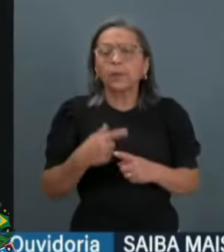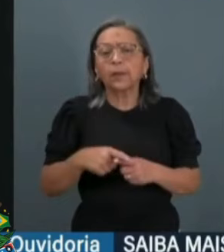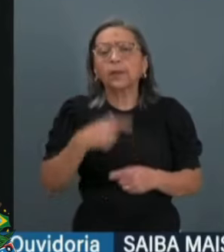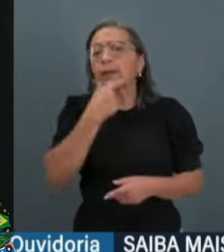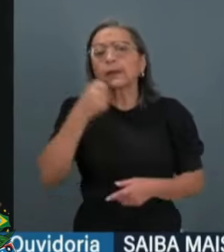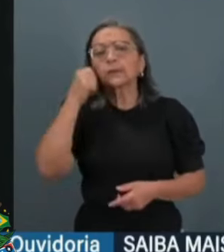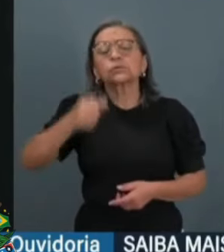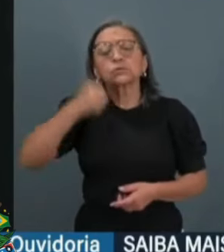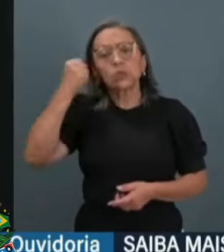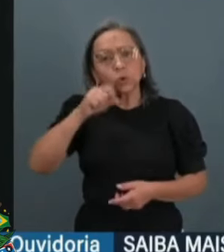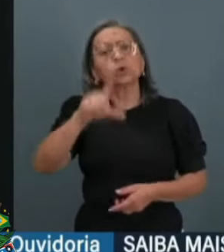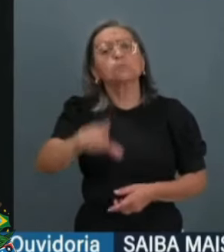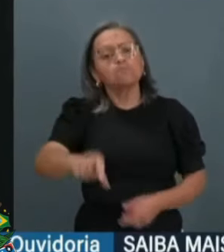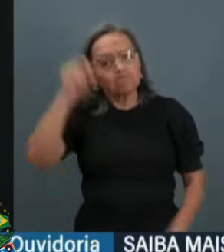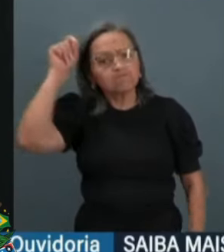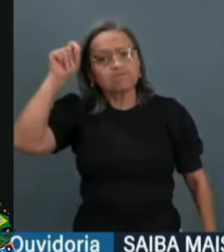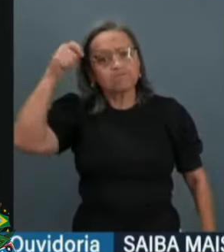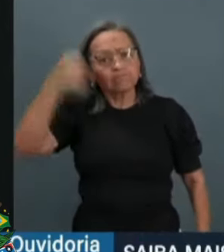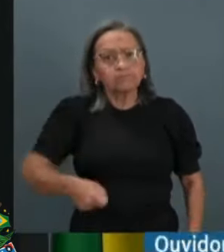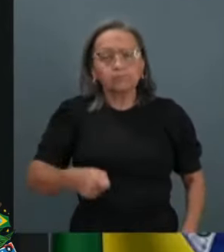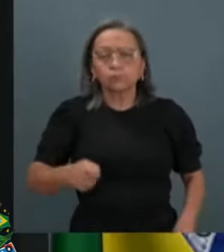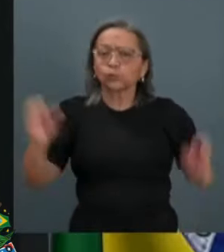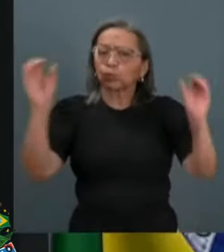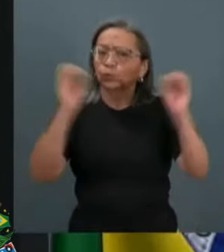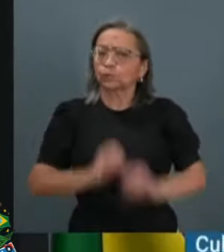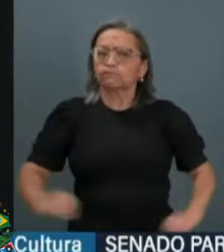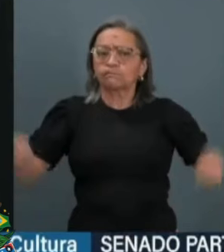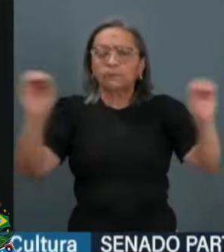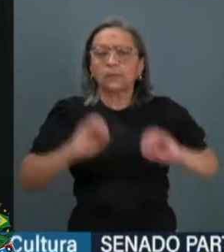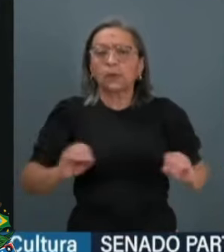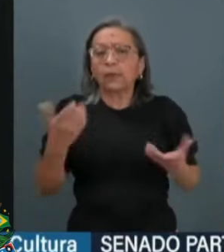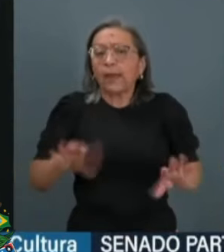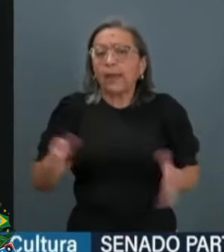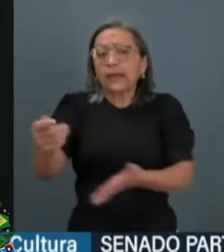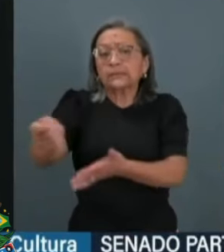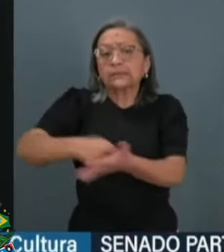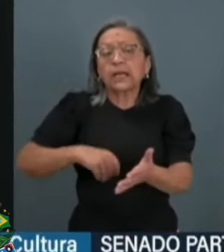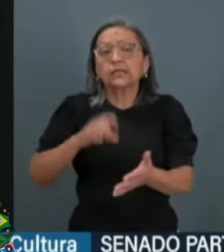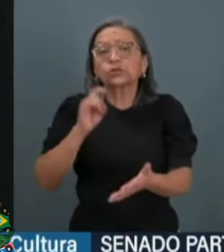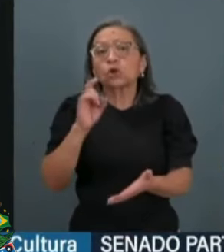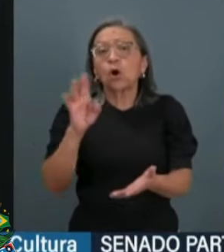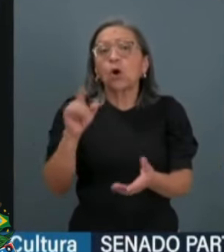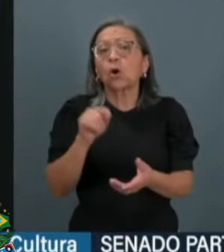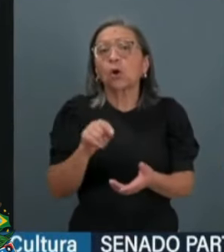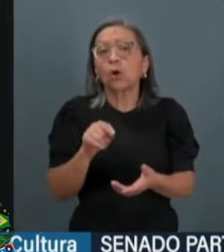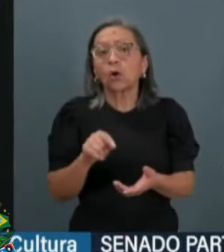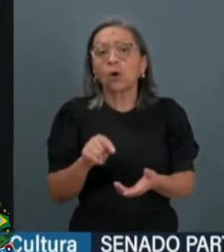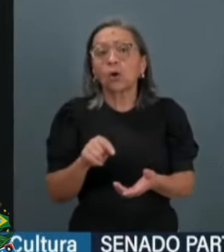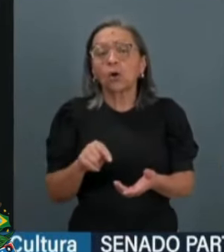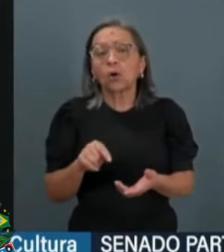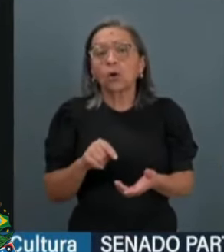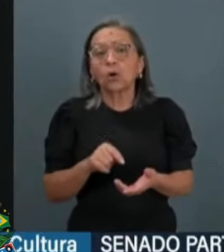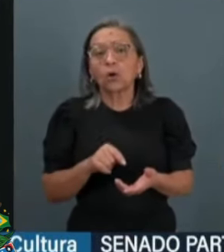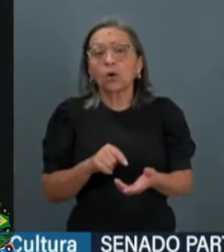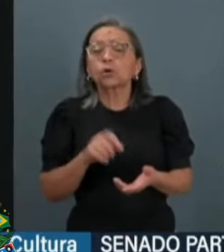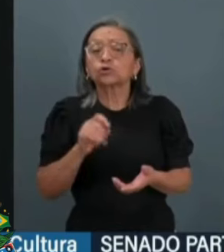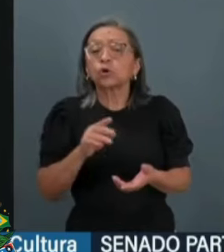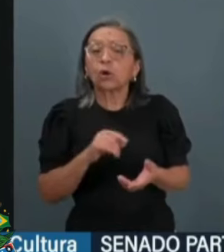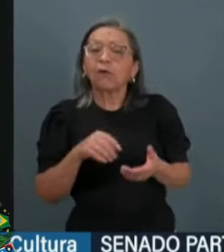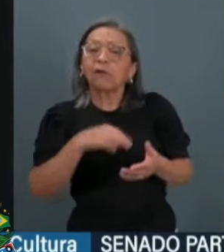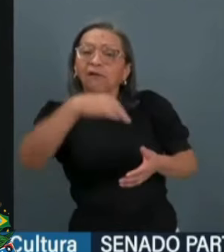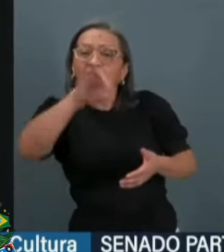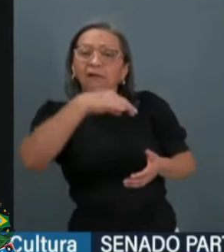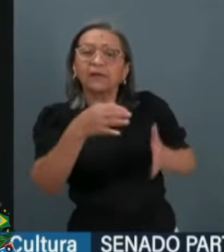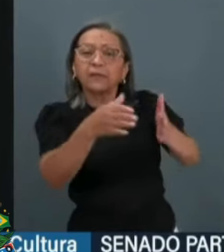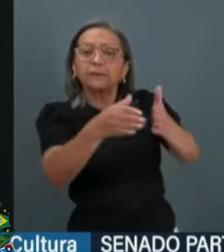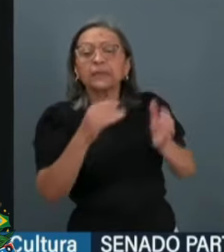optaram por não assinar a peça que pede a abertura do processo de